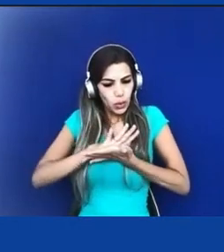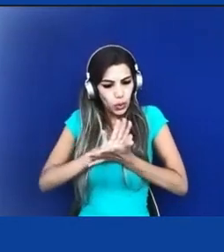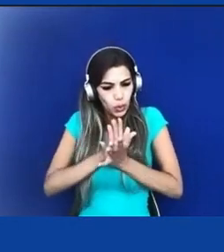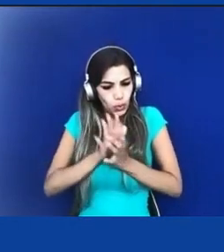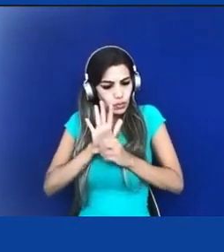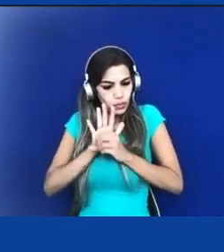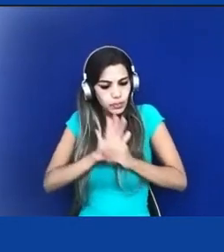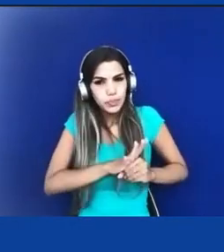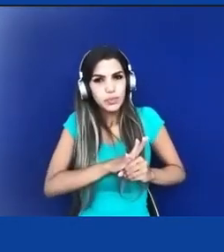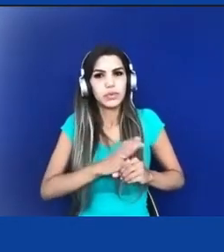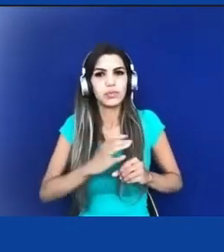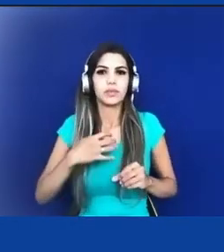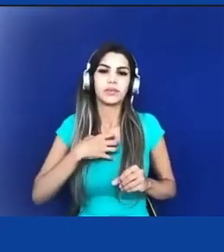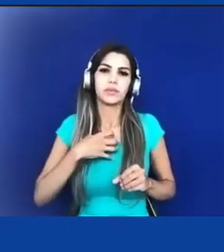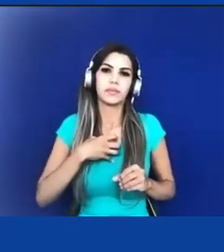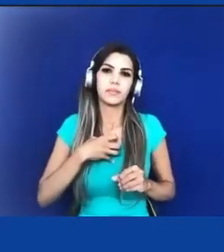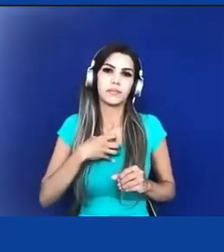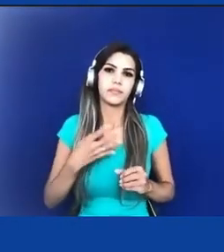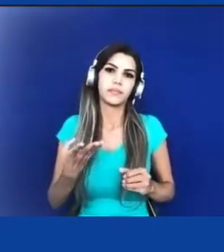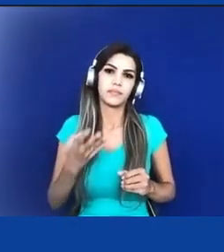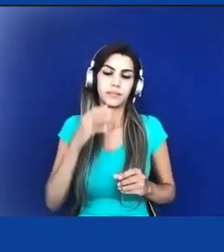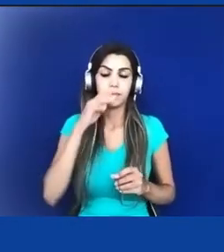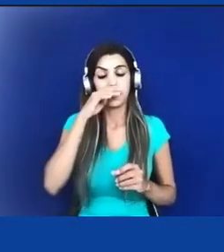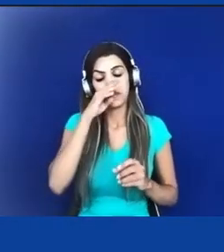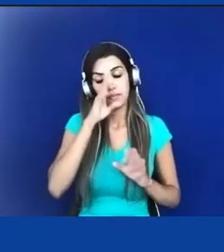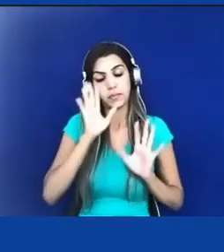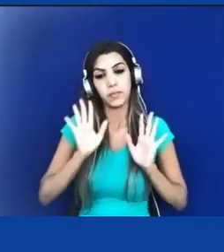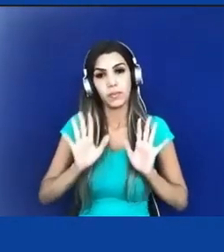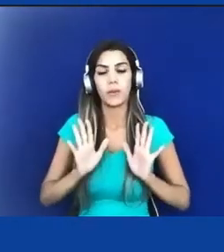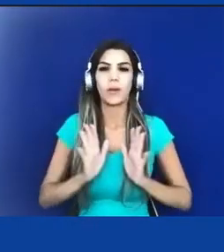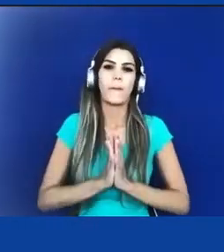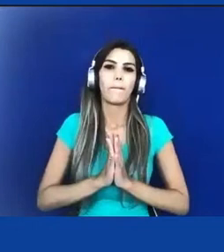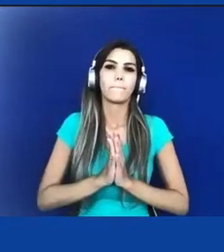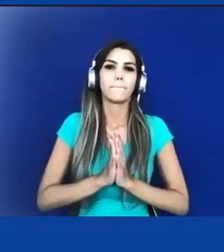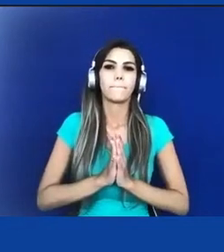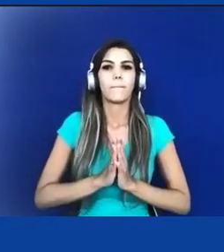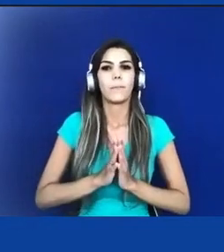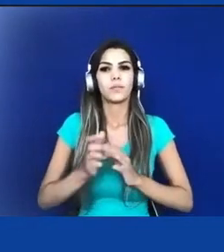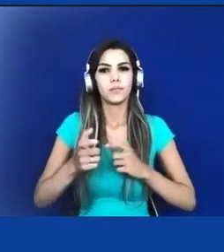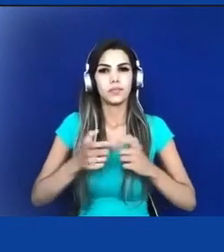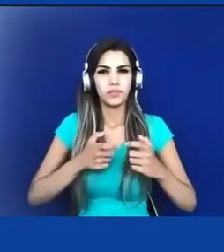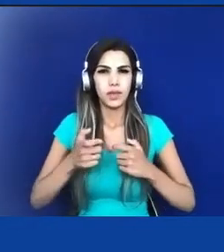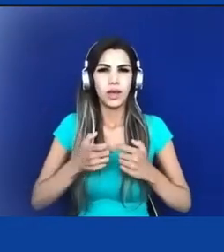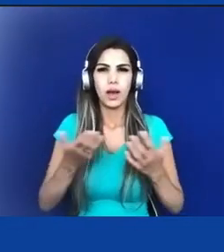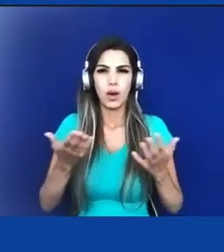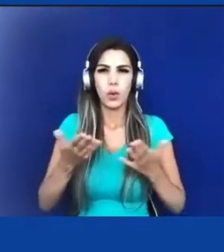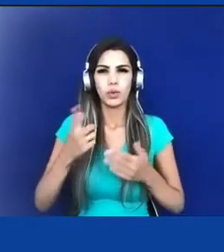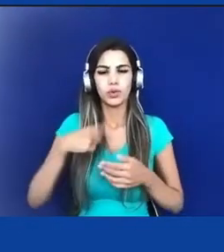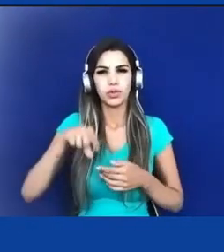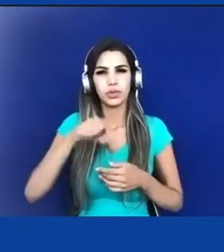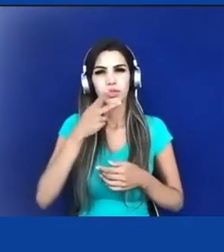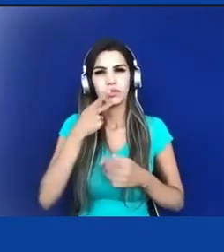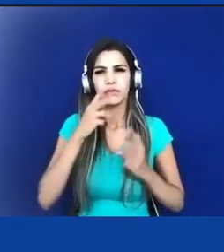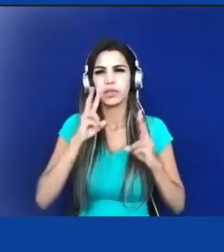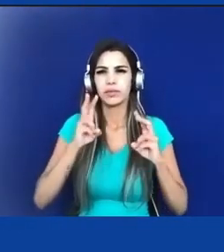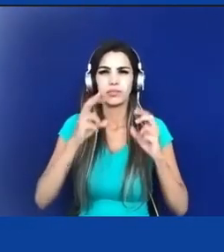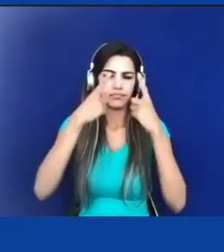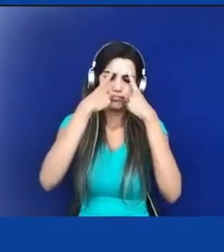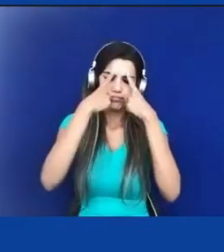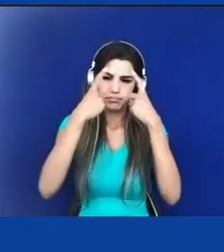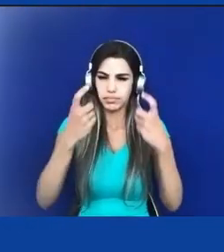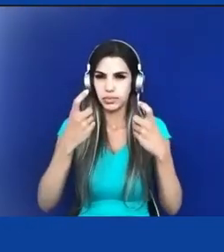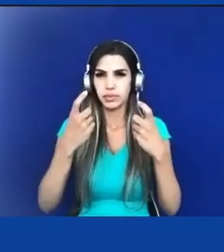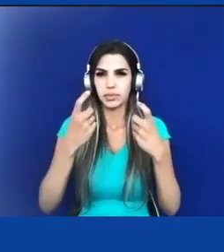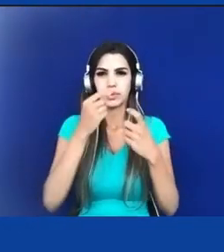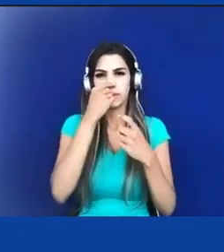a guerra seja guerra, enfim, do jeito que a gente está falando hoje, dessa violência, isso significa